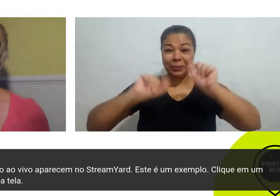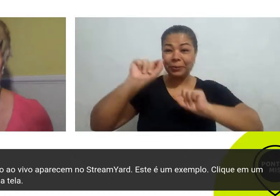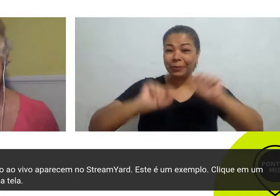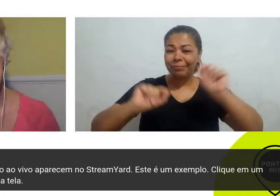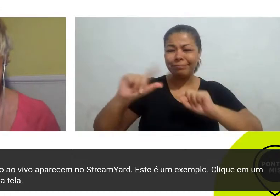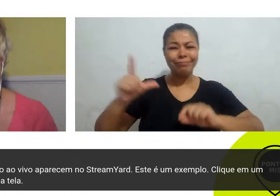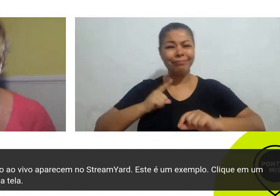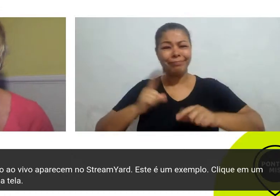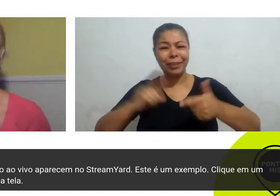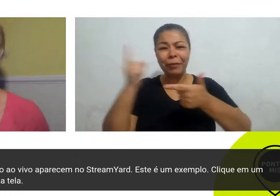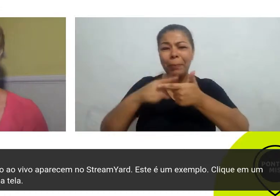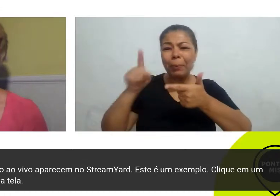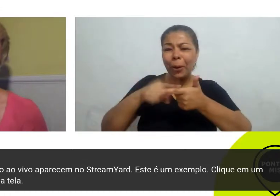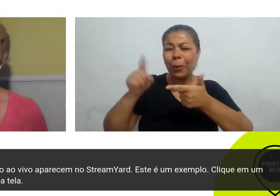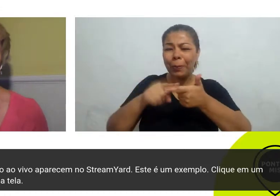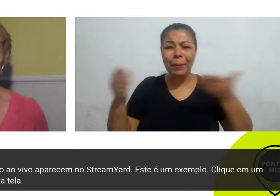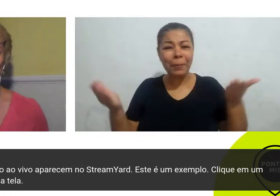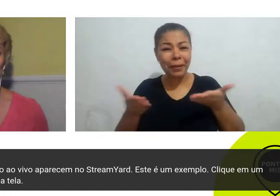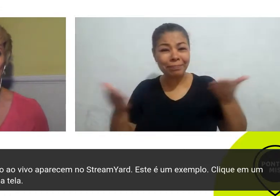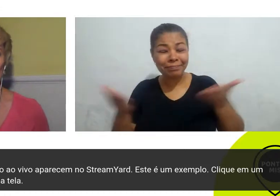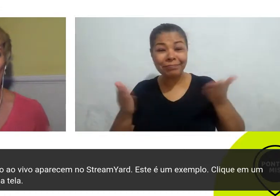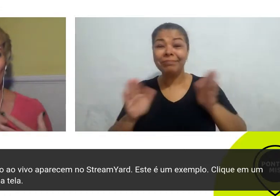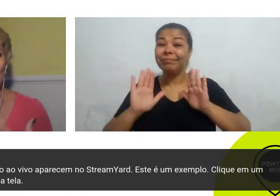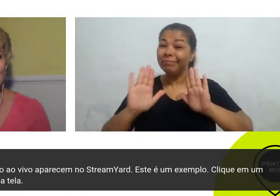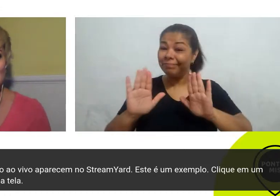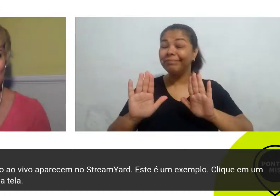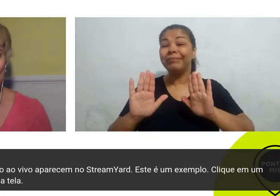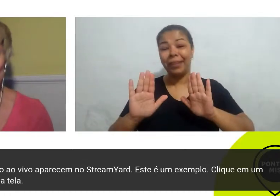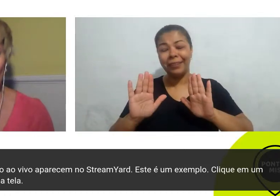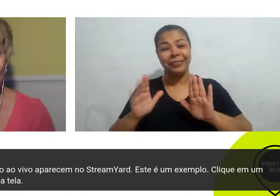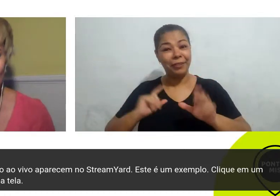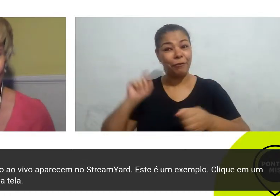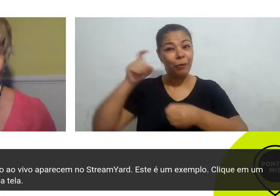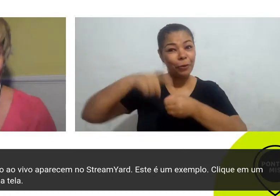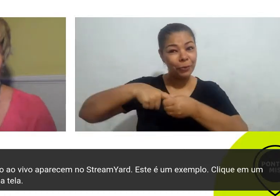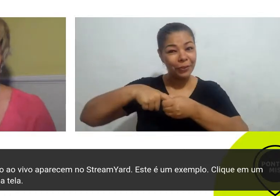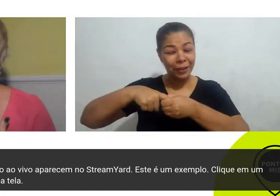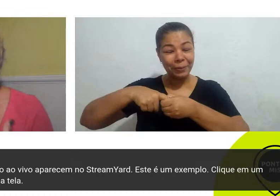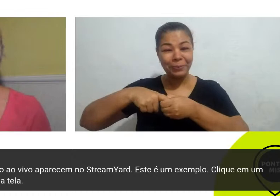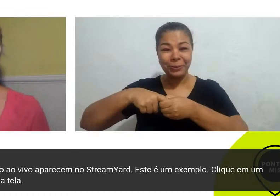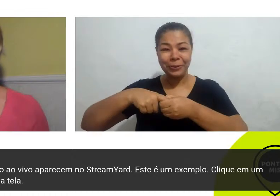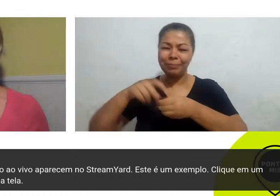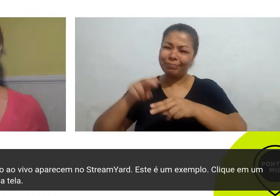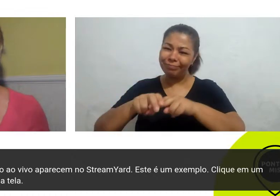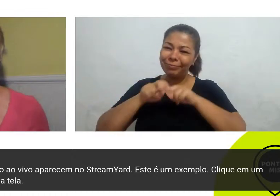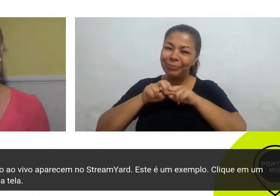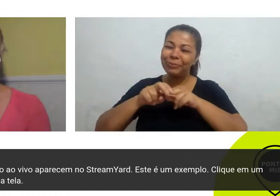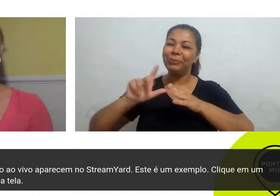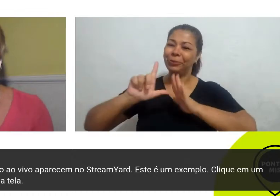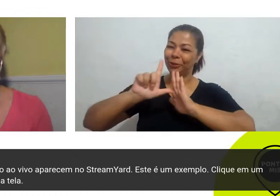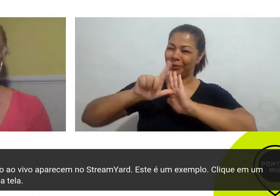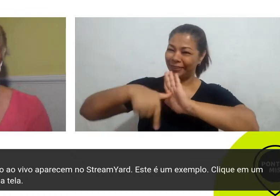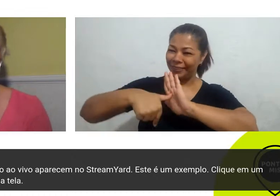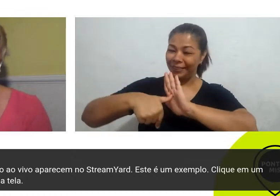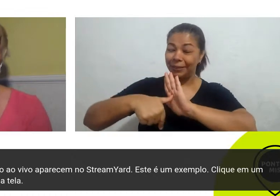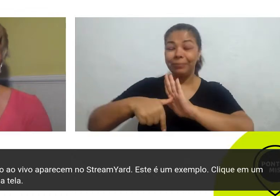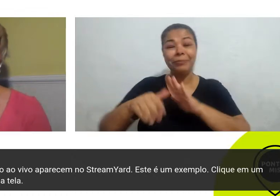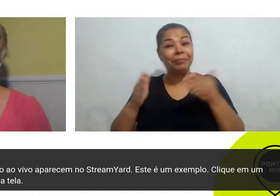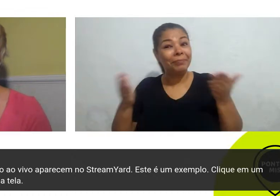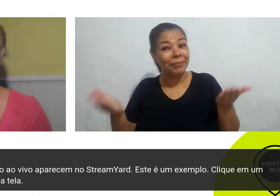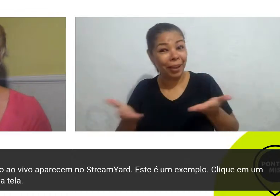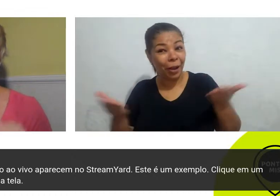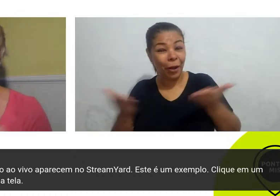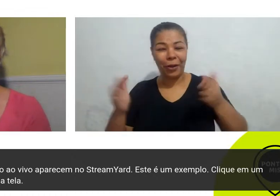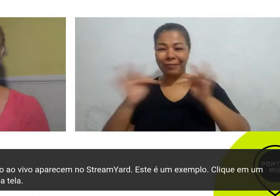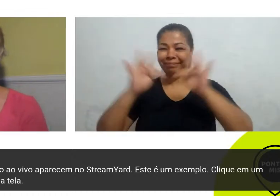trovões na nossa transmissão, por isso atrasamos um pouquinho, mas estamos já aqui muito felizes estamos felizes de